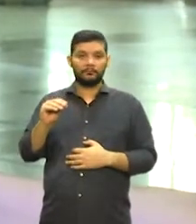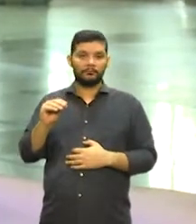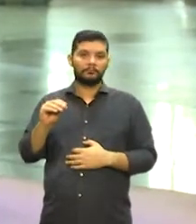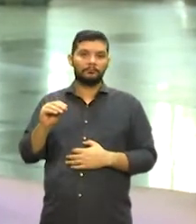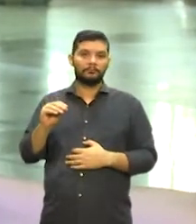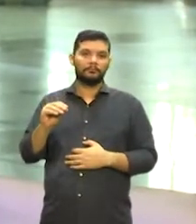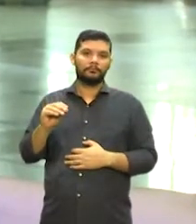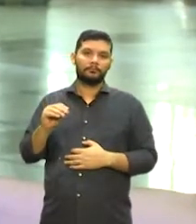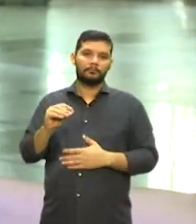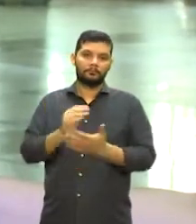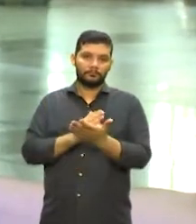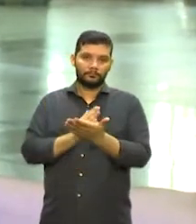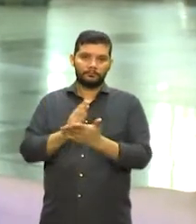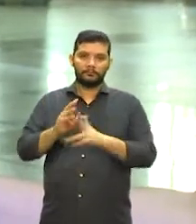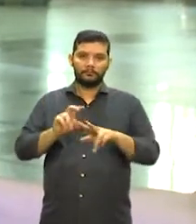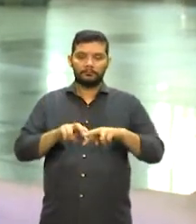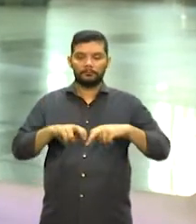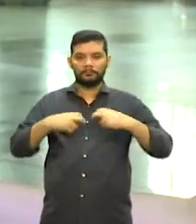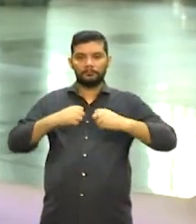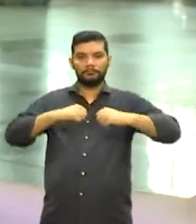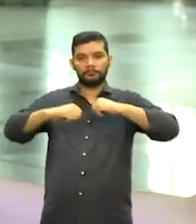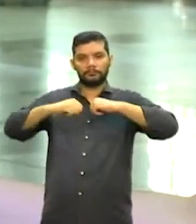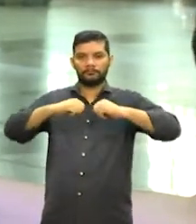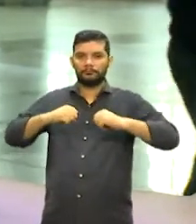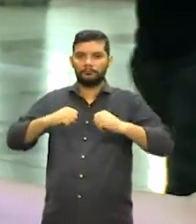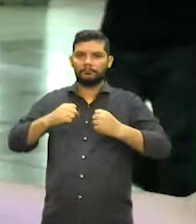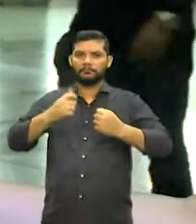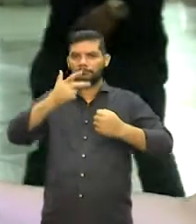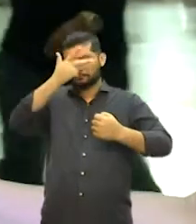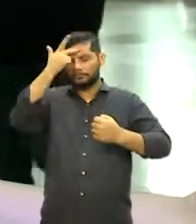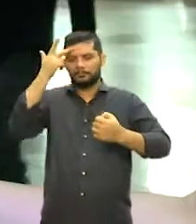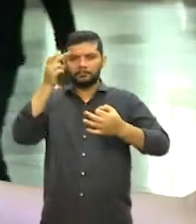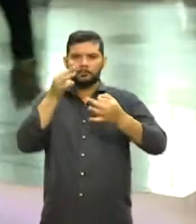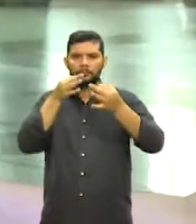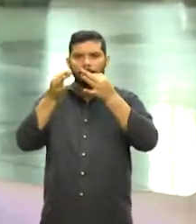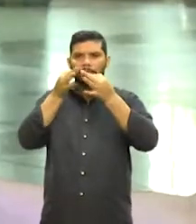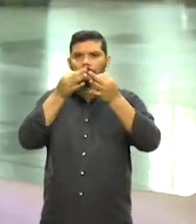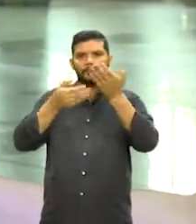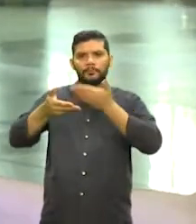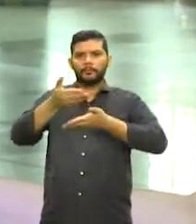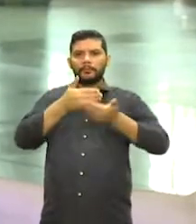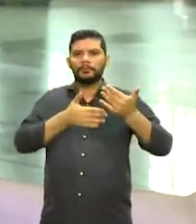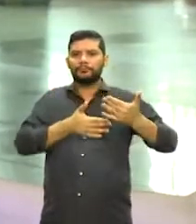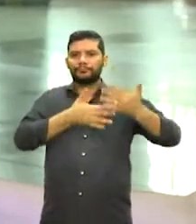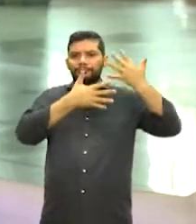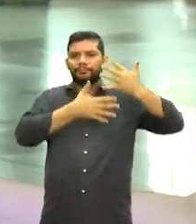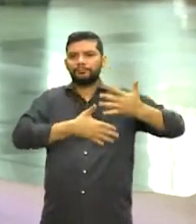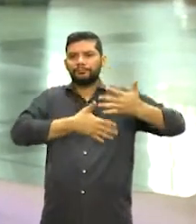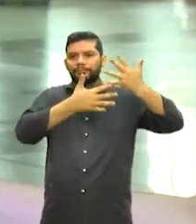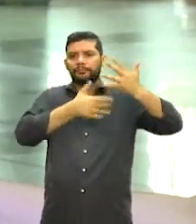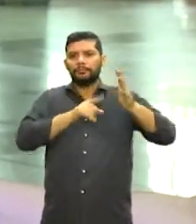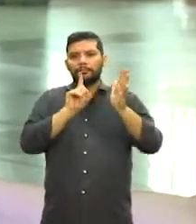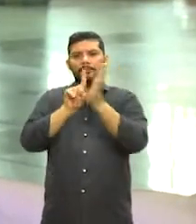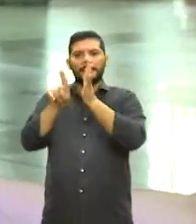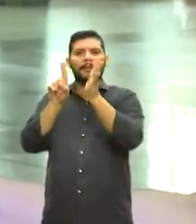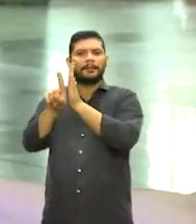as mesas, e as pessoas podem interagir pelo chat, né? Fazer perguntas para os palestrantes.